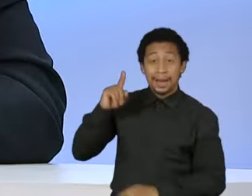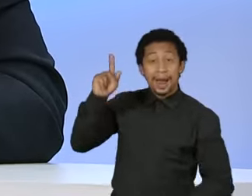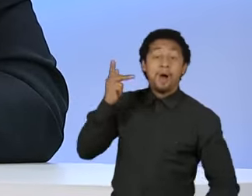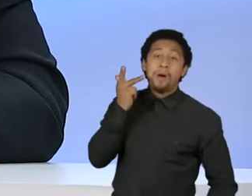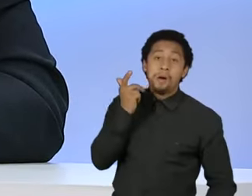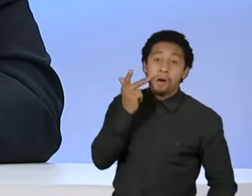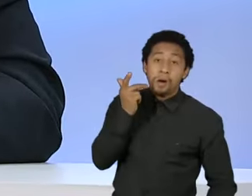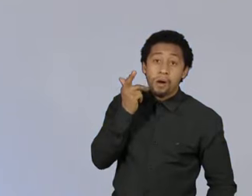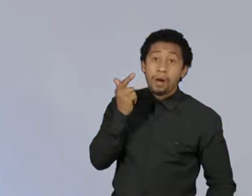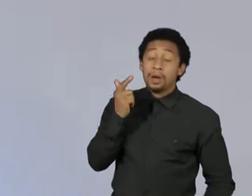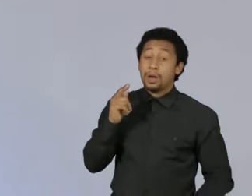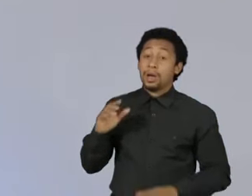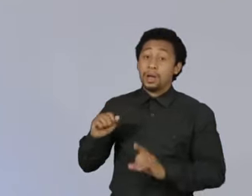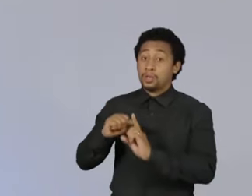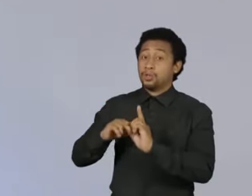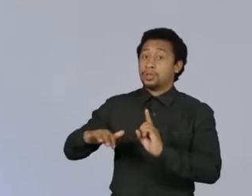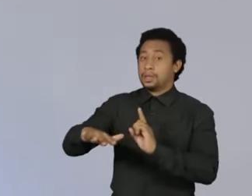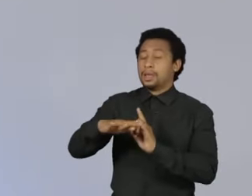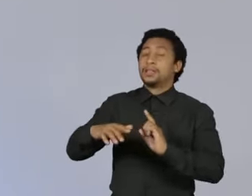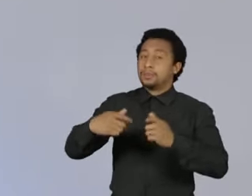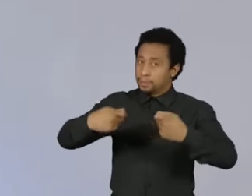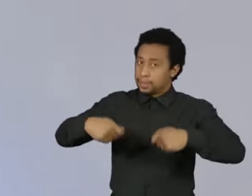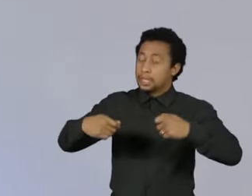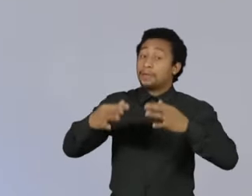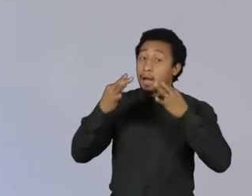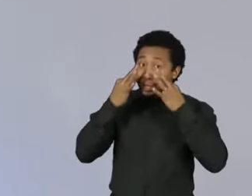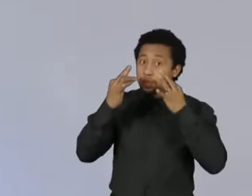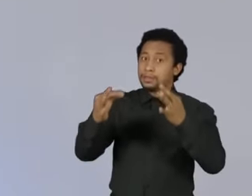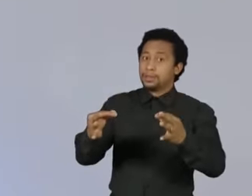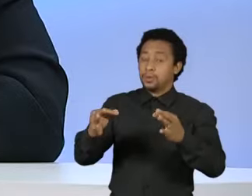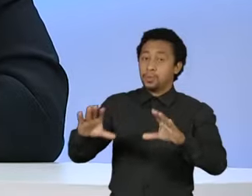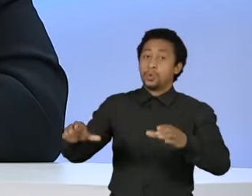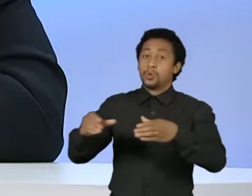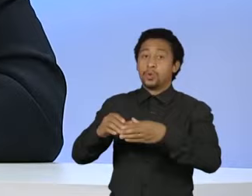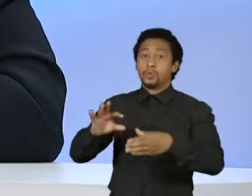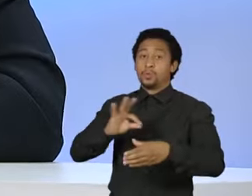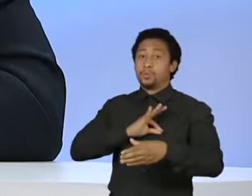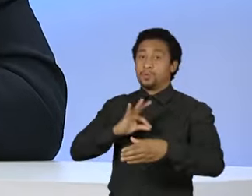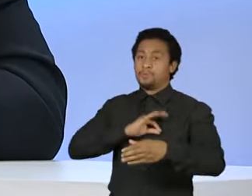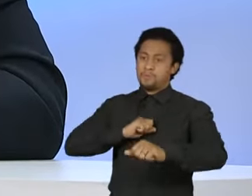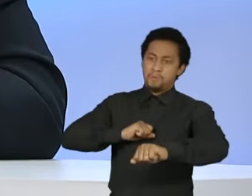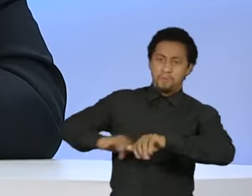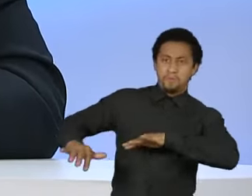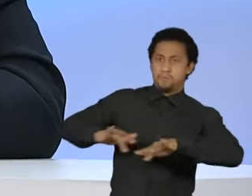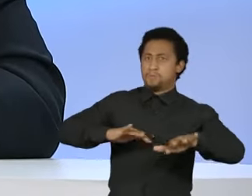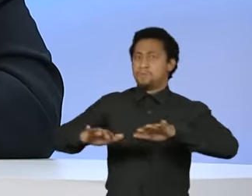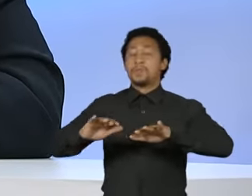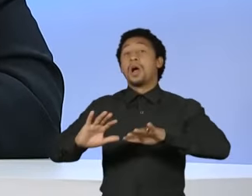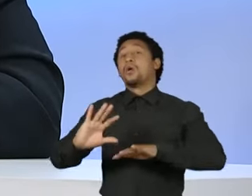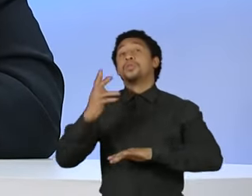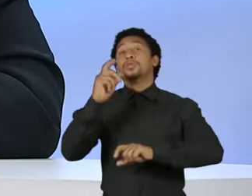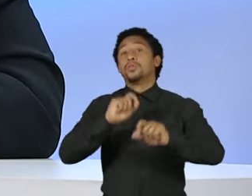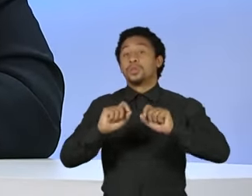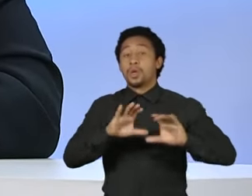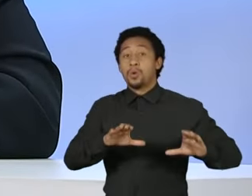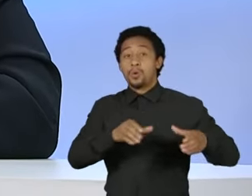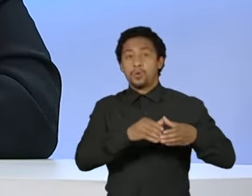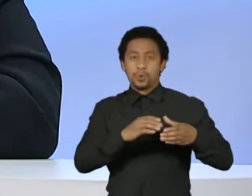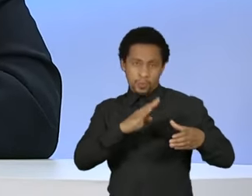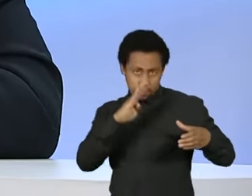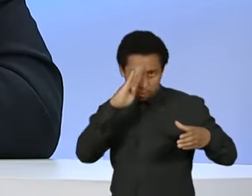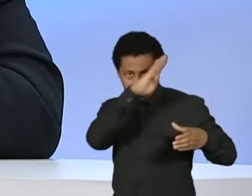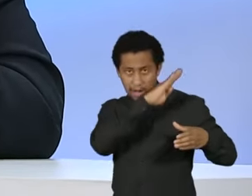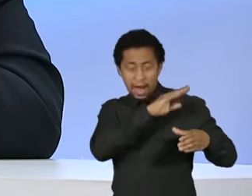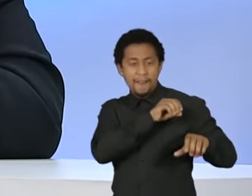devia ficar atenta a esse movimento, porque, segundo ele, o bolsonarismo vinha doutrinando as polícias militares, por meio do